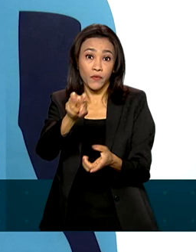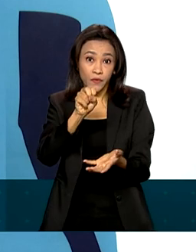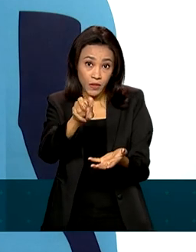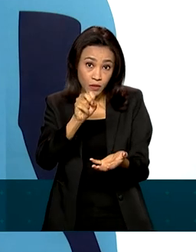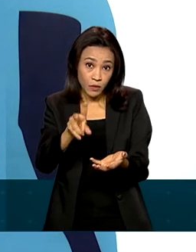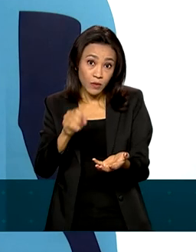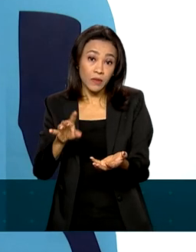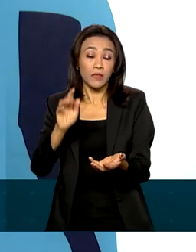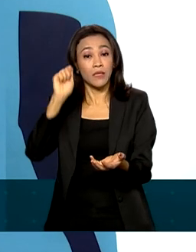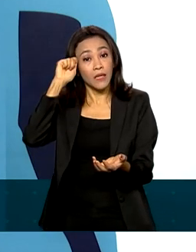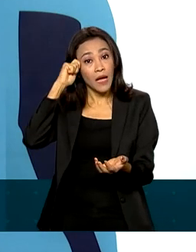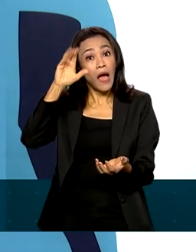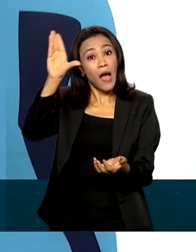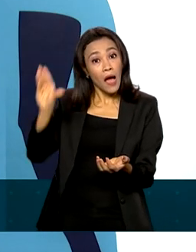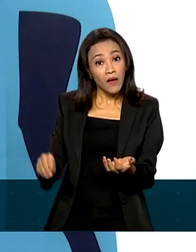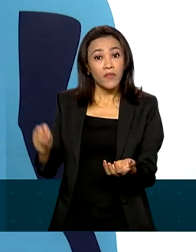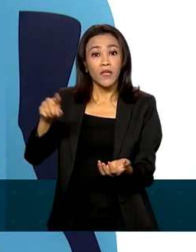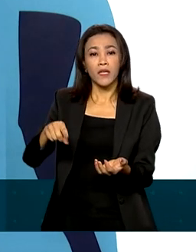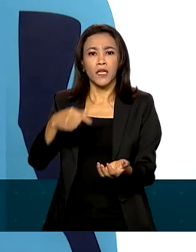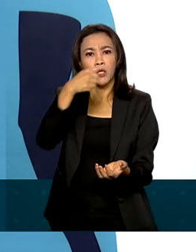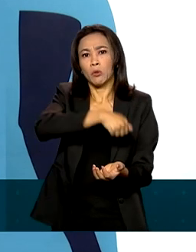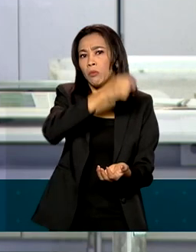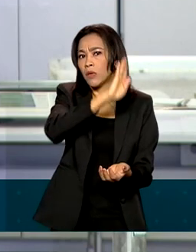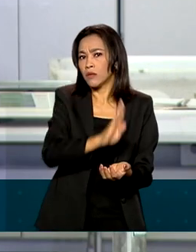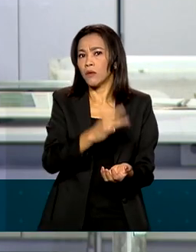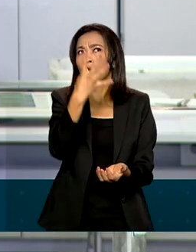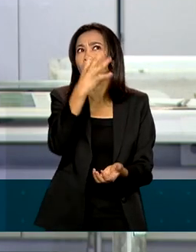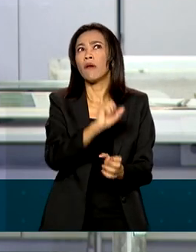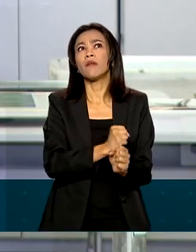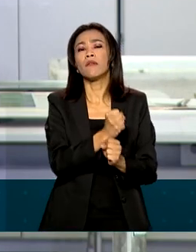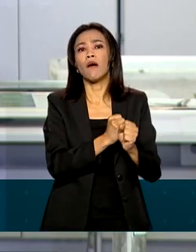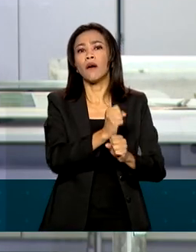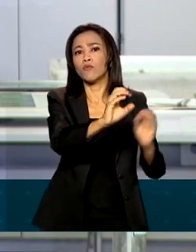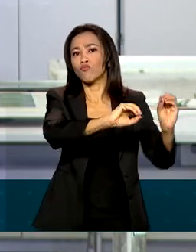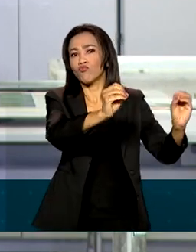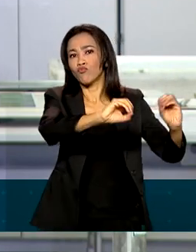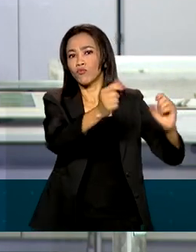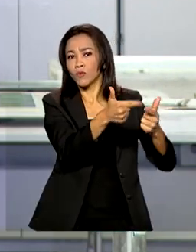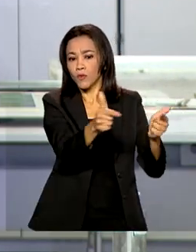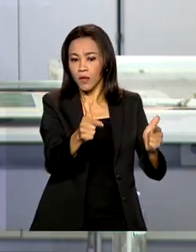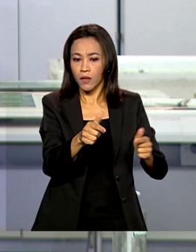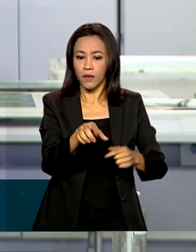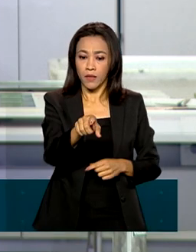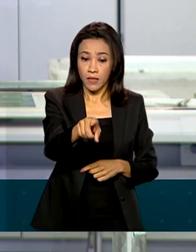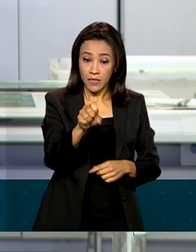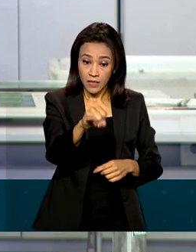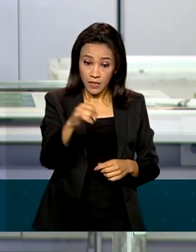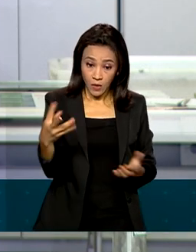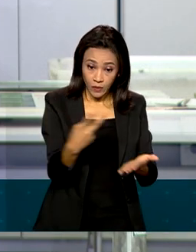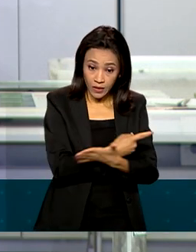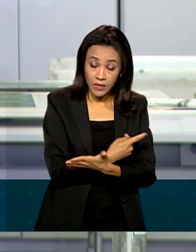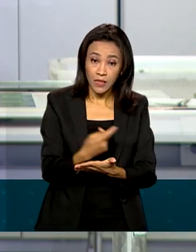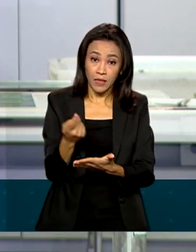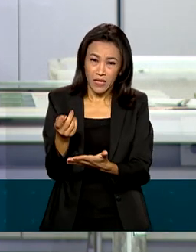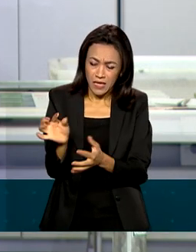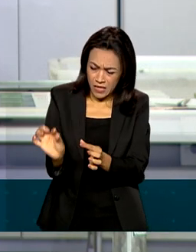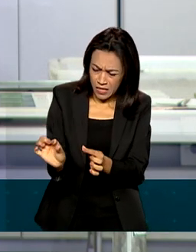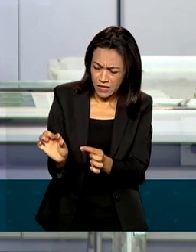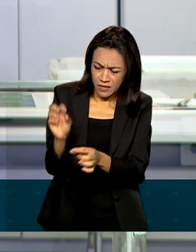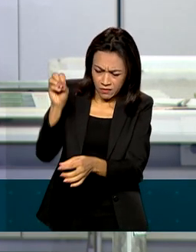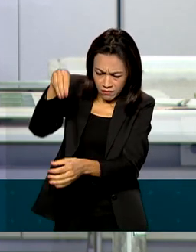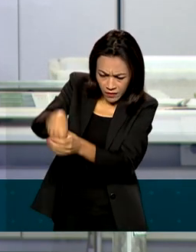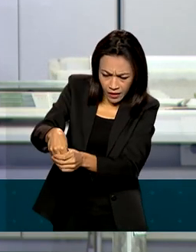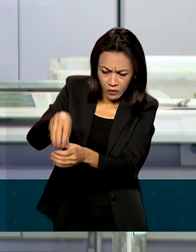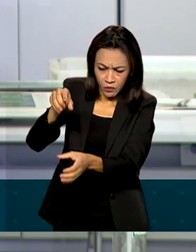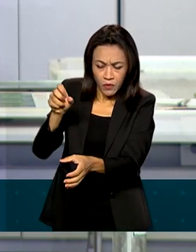doença inexistente há 40 anos no Brasil. Se a gente colhe o risco de um resíduo desse produto que ainda possa conter esse vírus, que ele pode